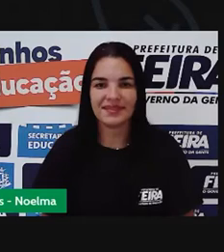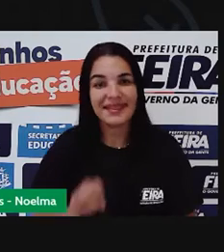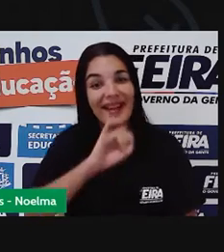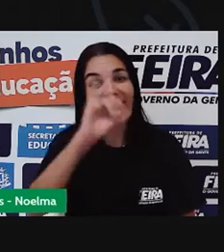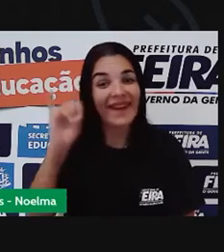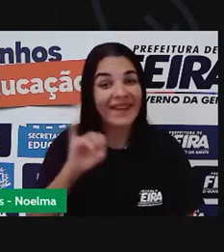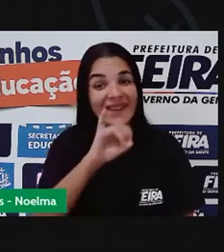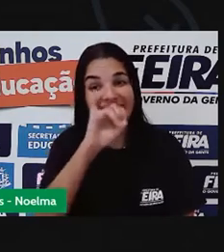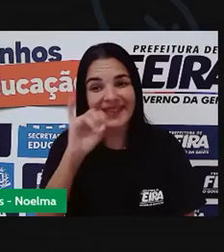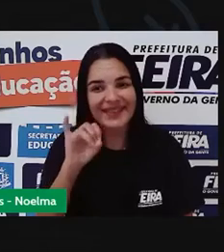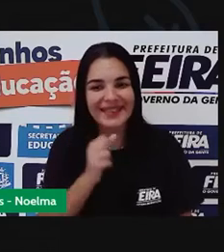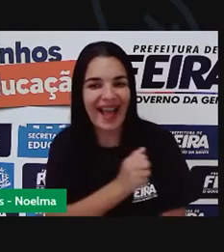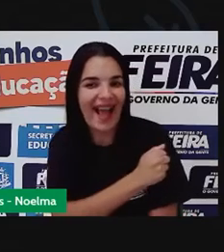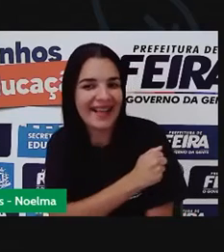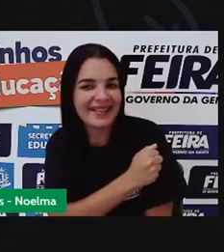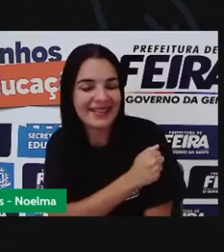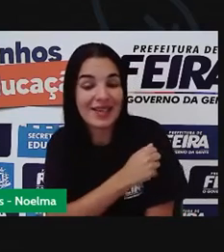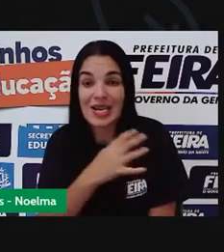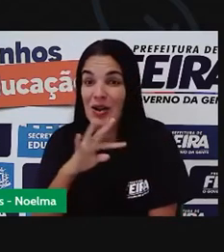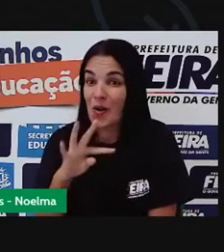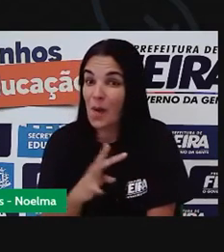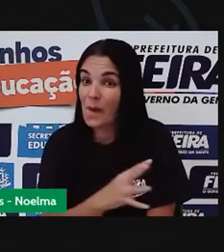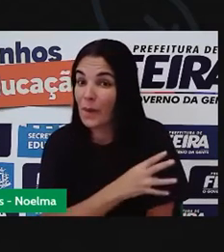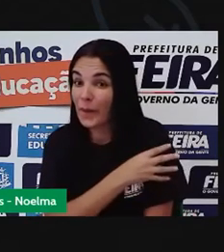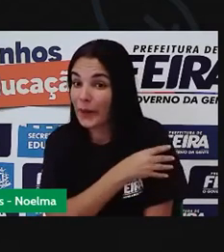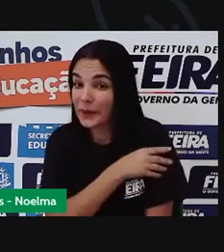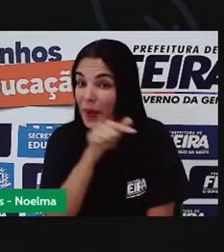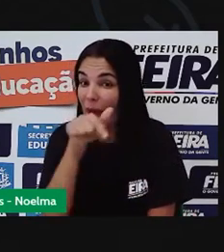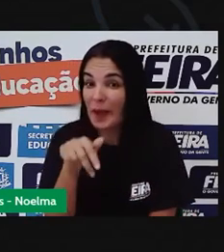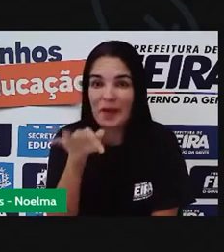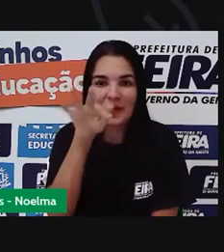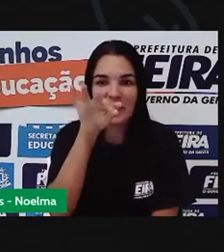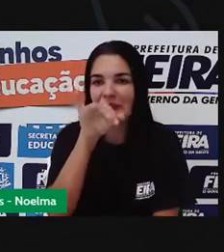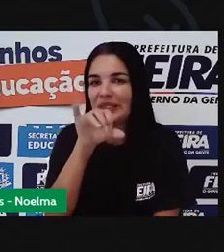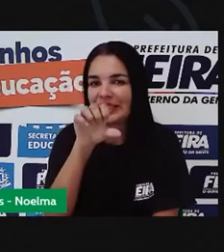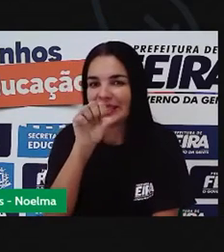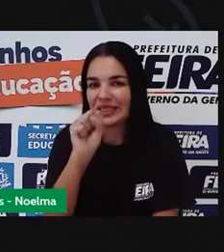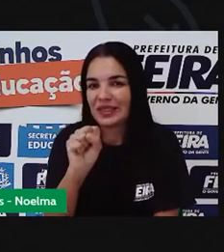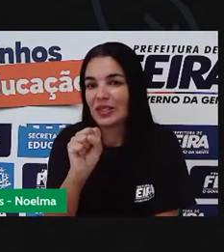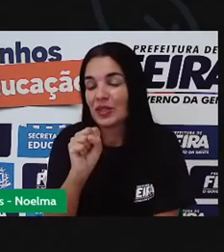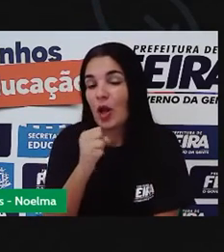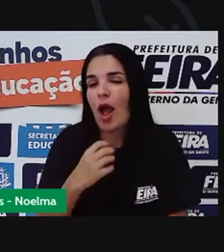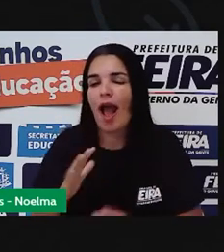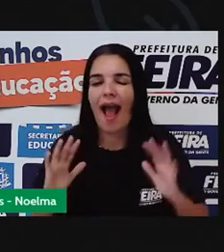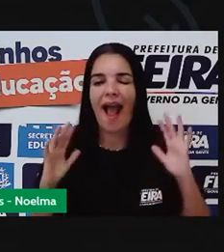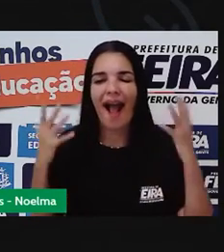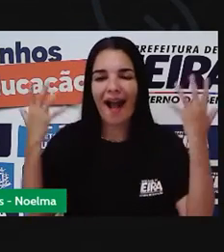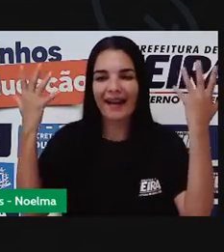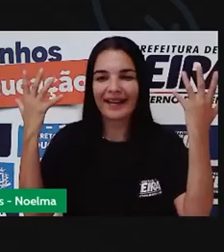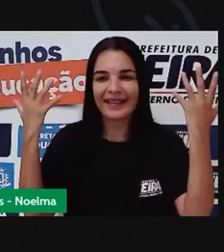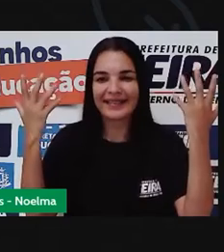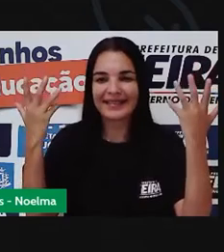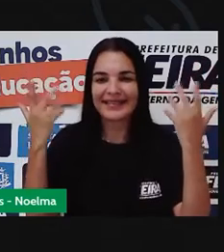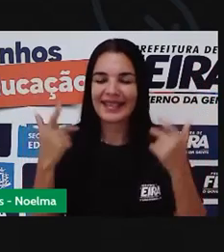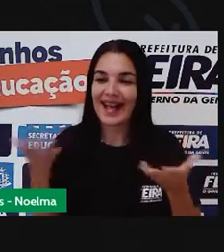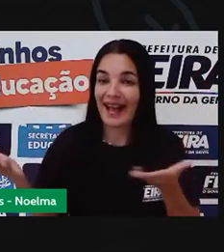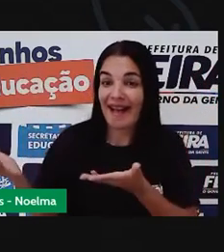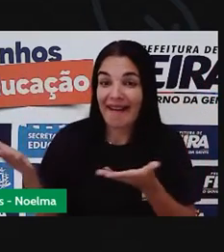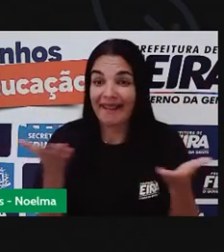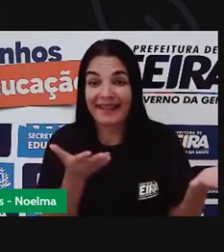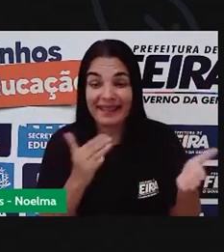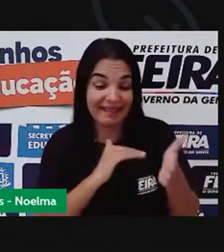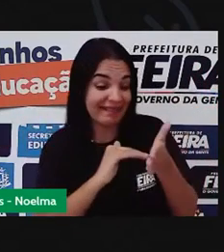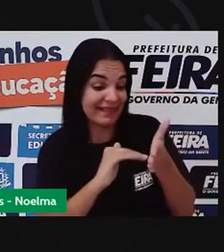Olá, meus alunos! Nossos quartos anos da cidade feira de Santana. É com enorme alegria que a gente recebe vocês